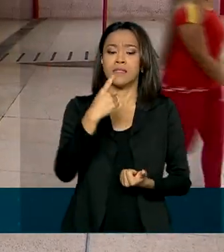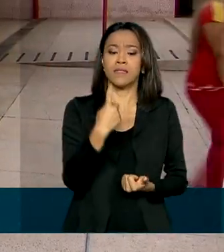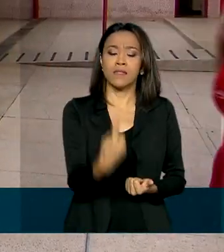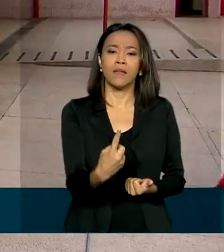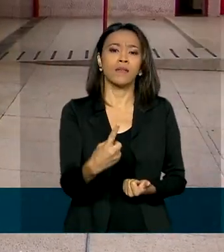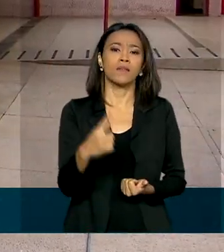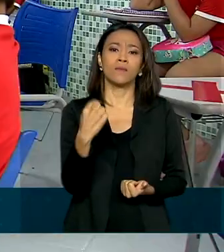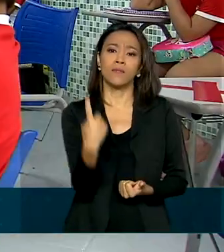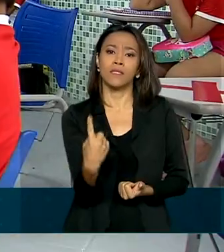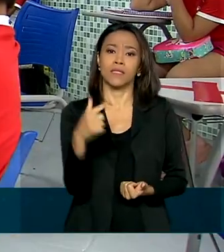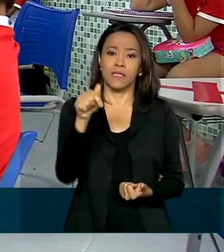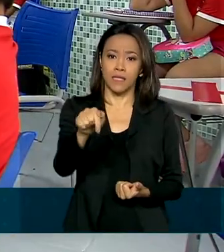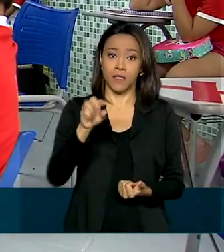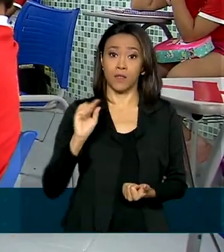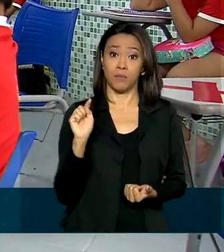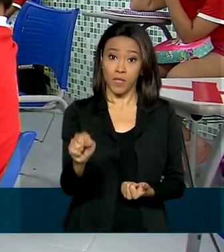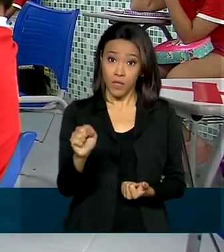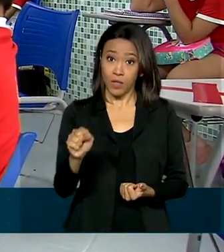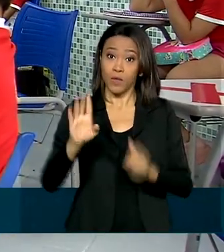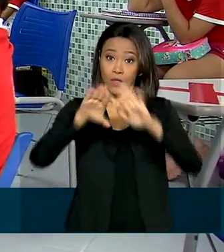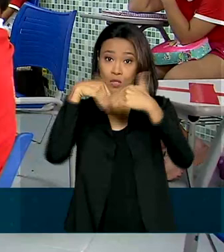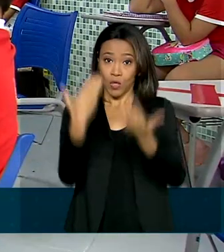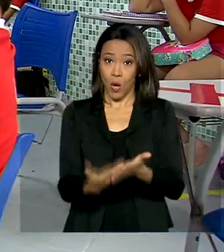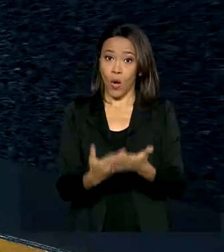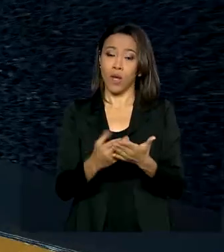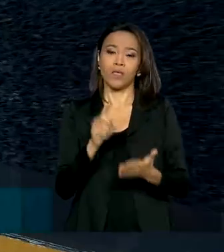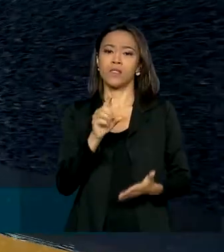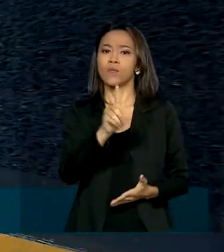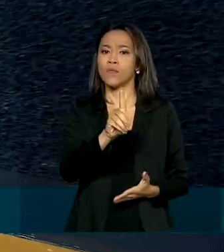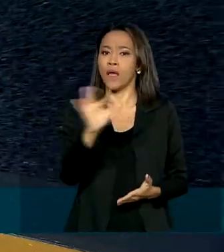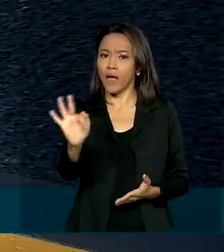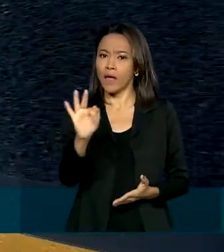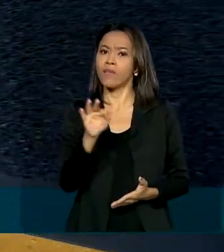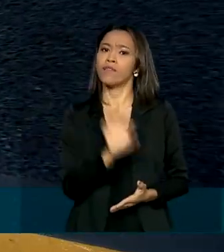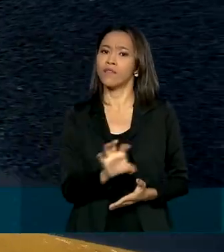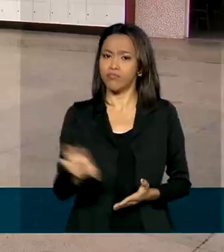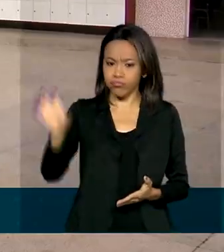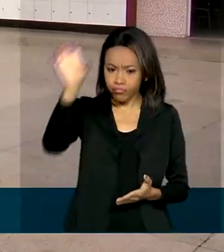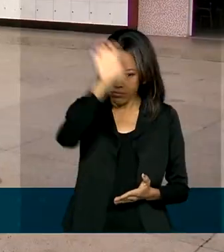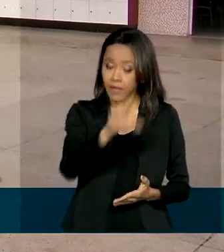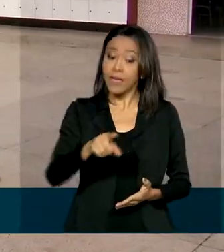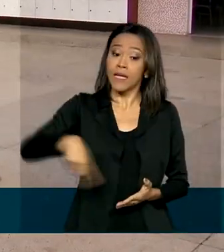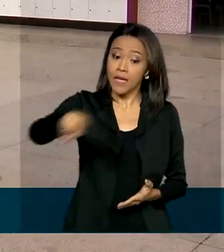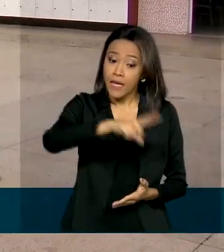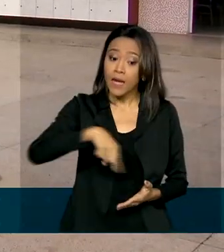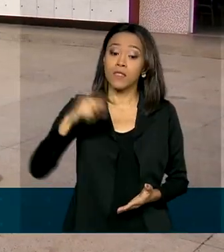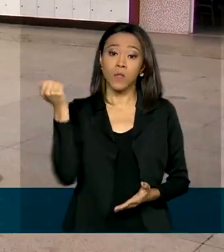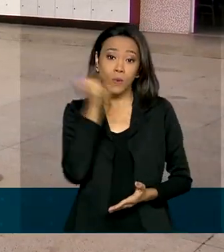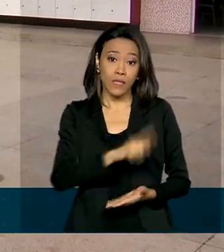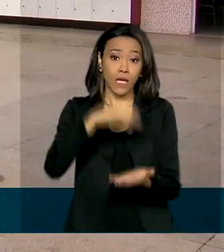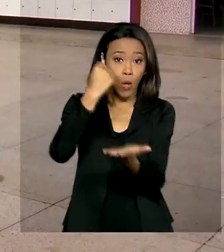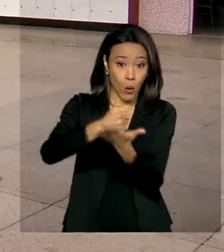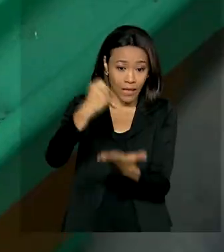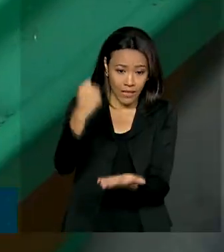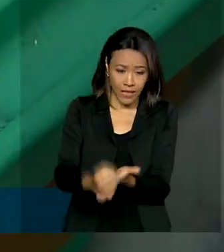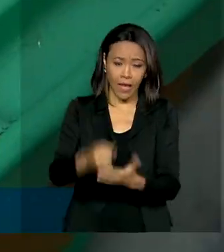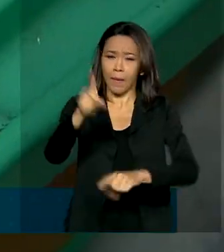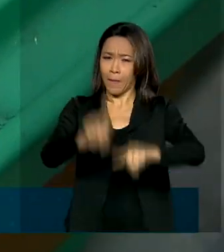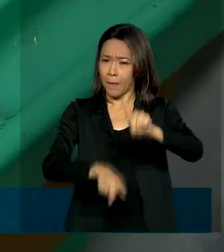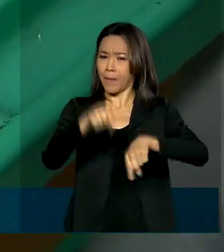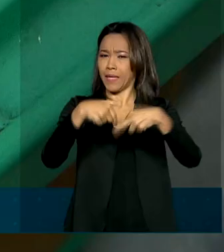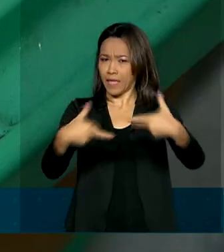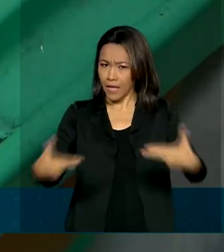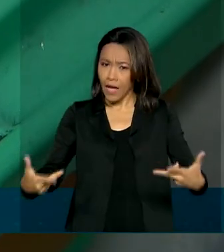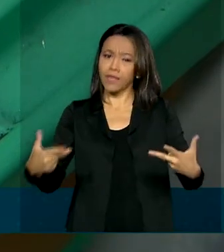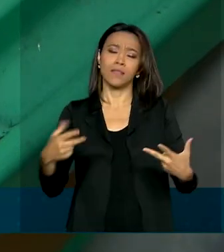públicas estaduais, distritais e municipais. A ideia é que elas possam adquirir e contratar serviços e equipamentos para